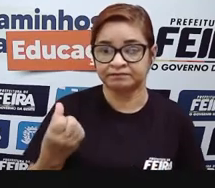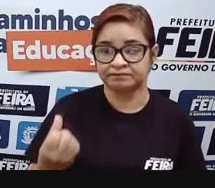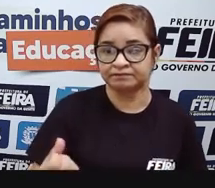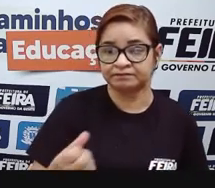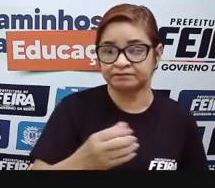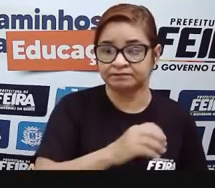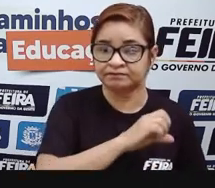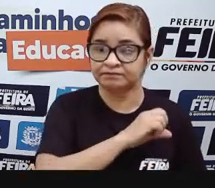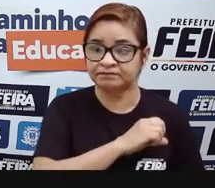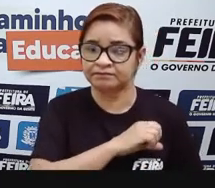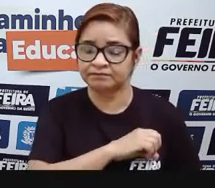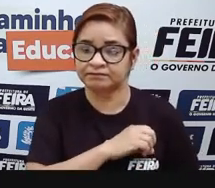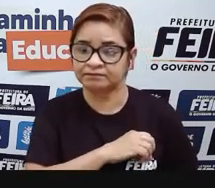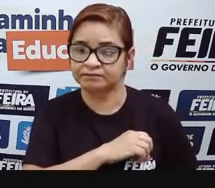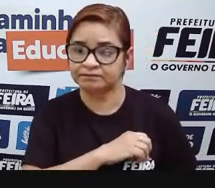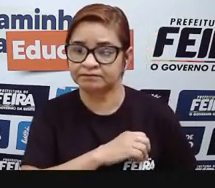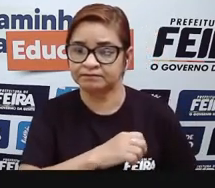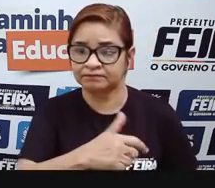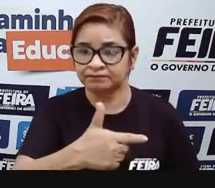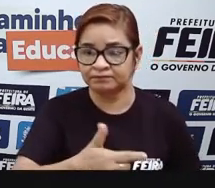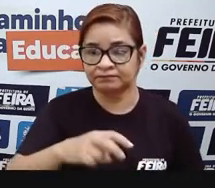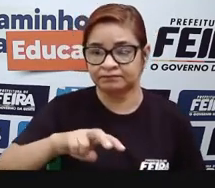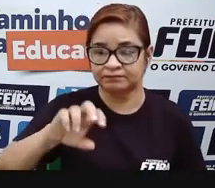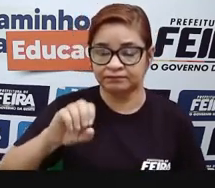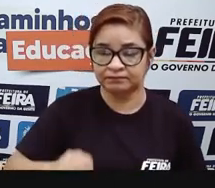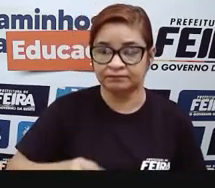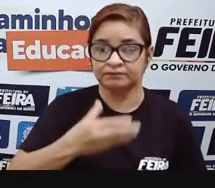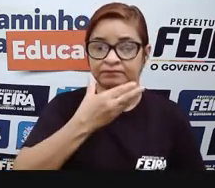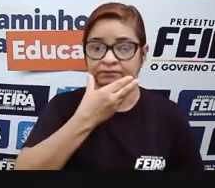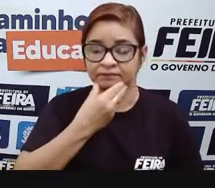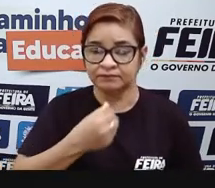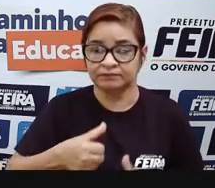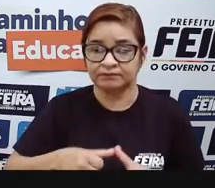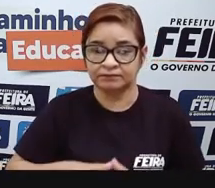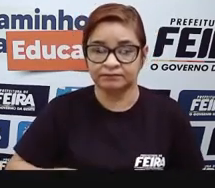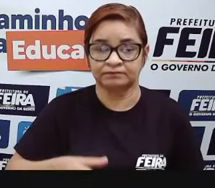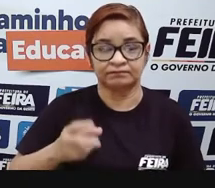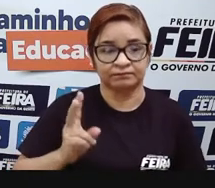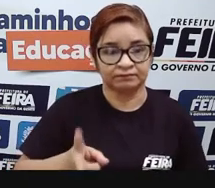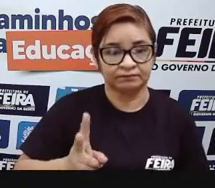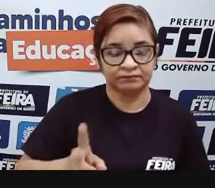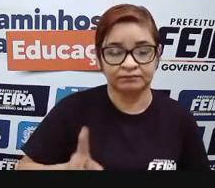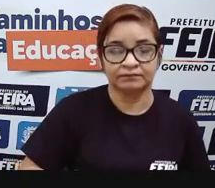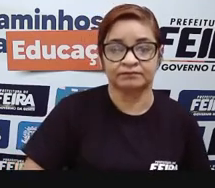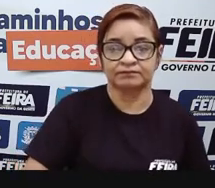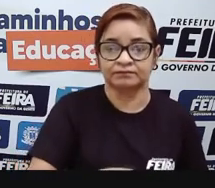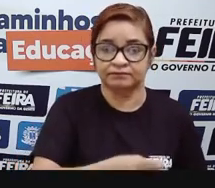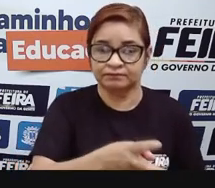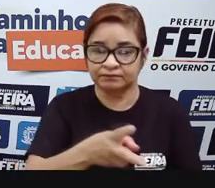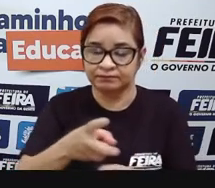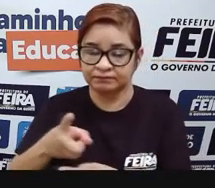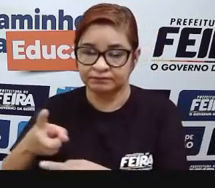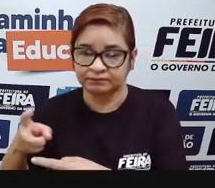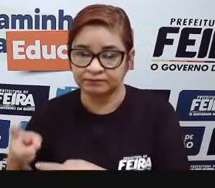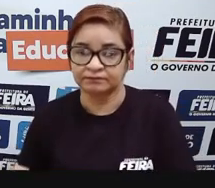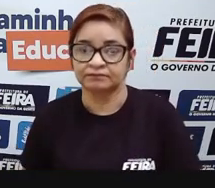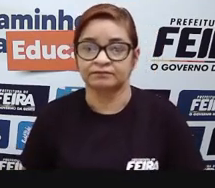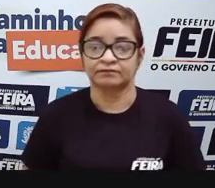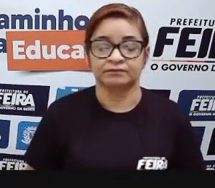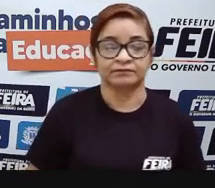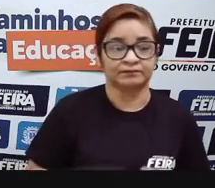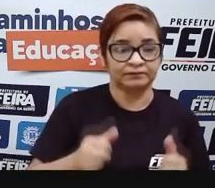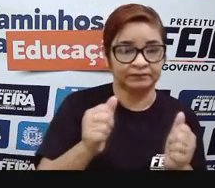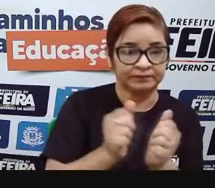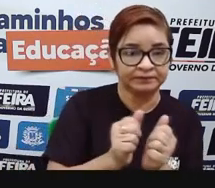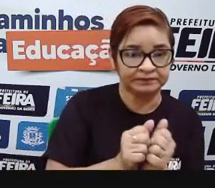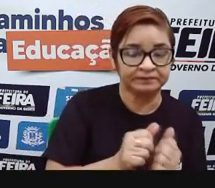de um efetivo de 250 homens, participam ativamente de programas em parceria com as PMs,